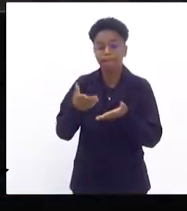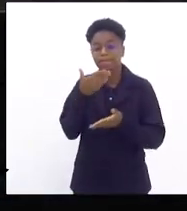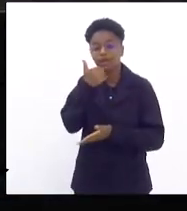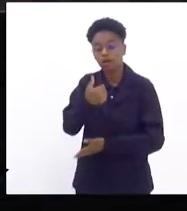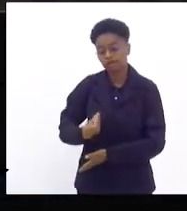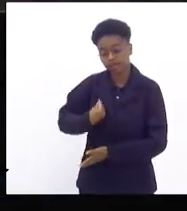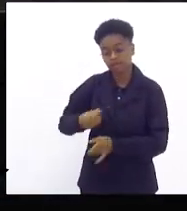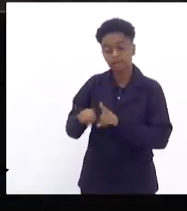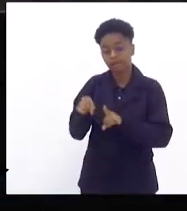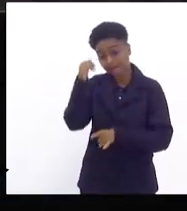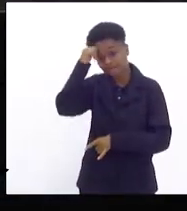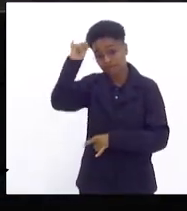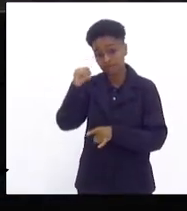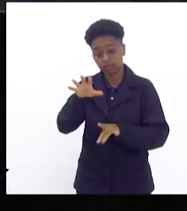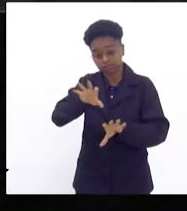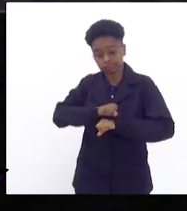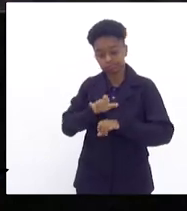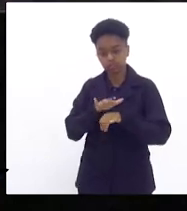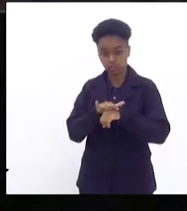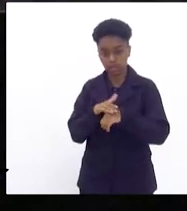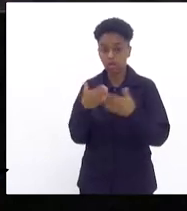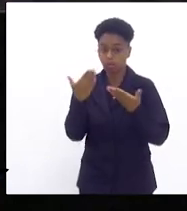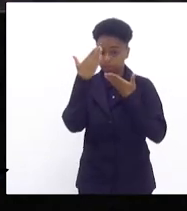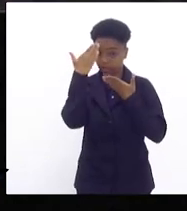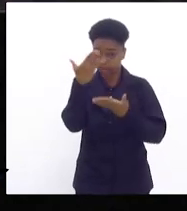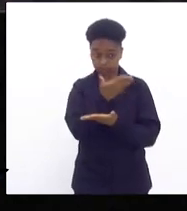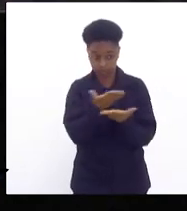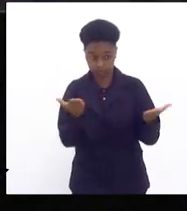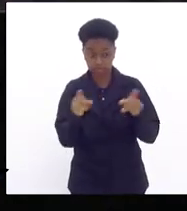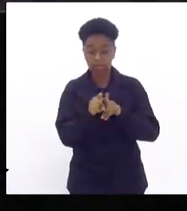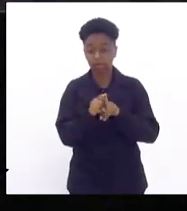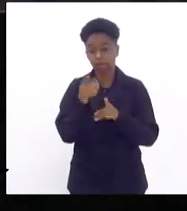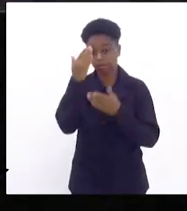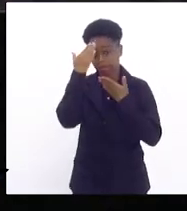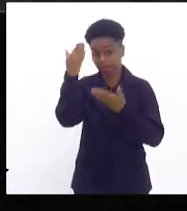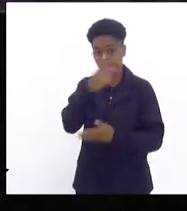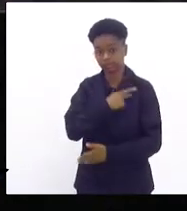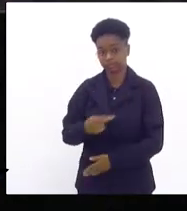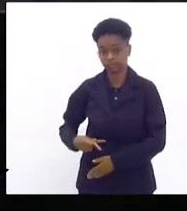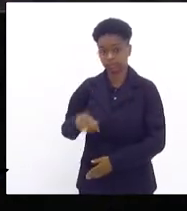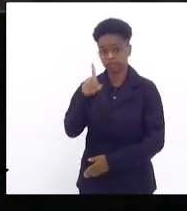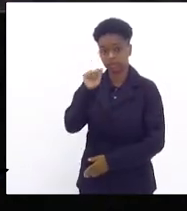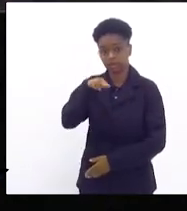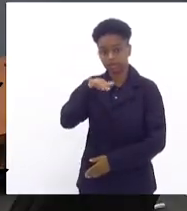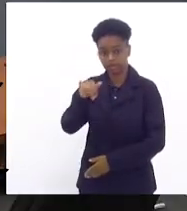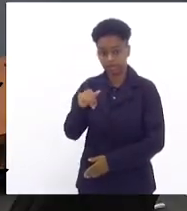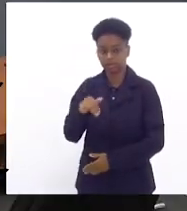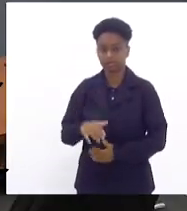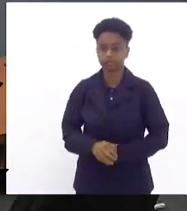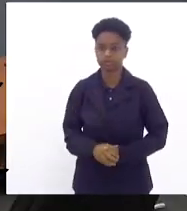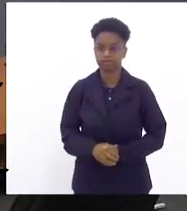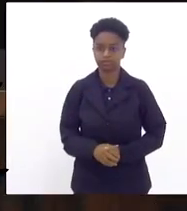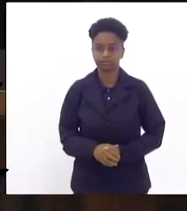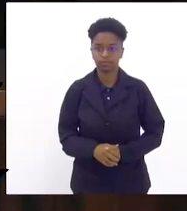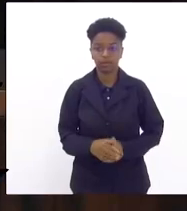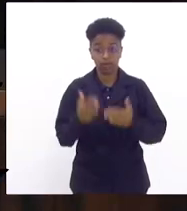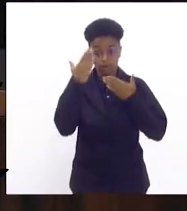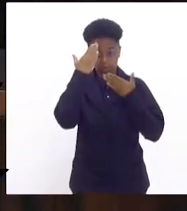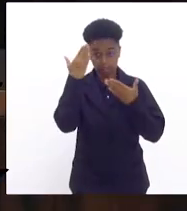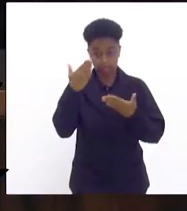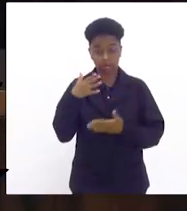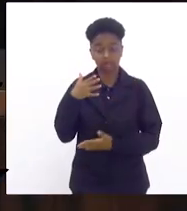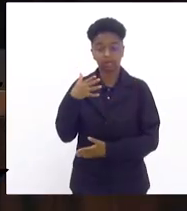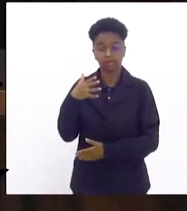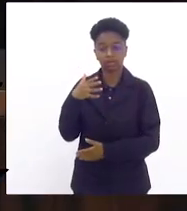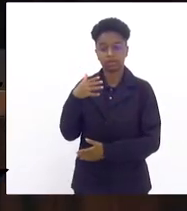pessoas ficarem doentes então muito obrigado a todos vocês obrigado presidente Dani Monteiro vou passar aqui para você fazer uso da palavra obrigada deputada